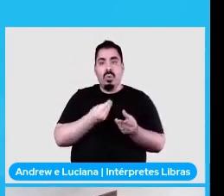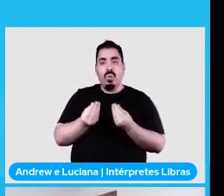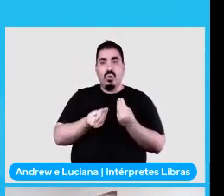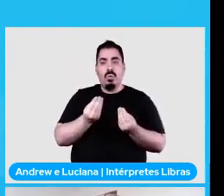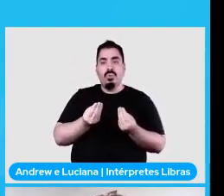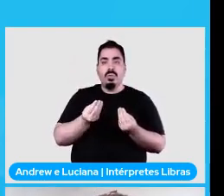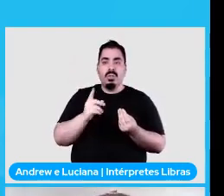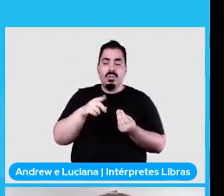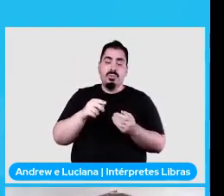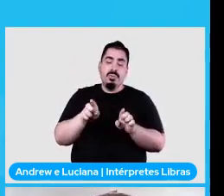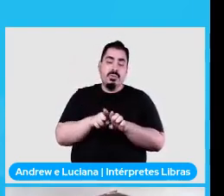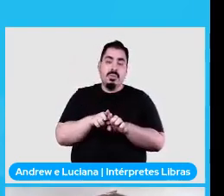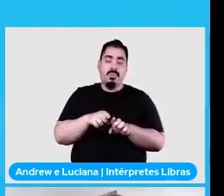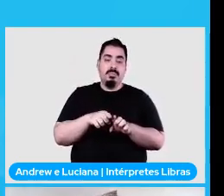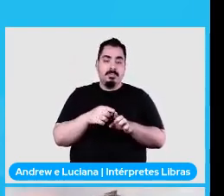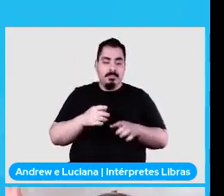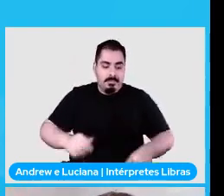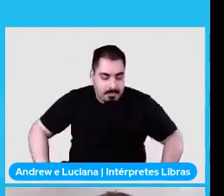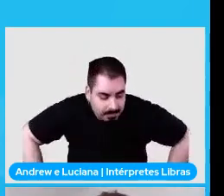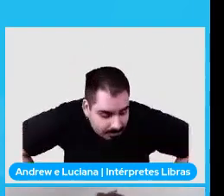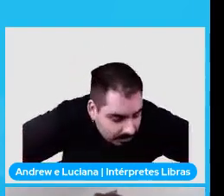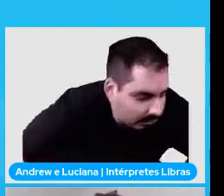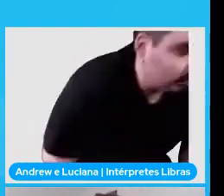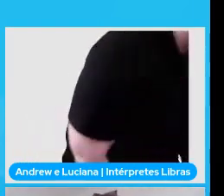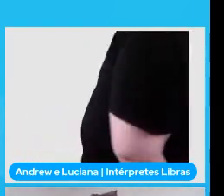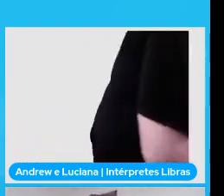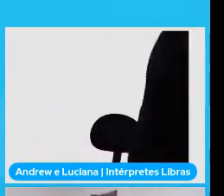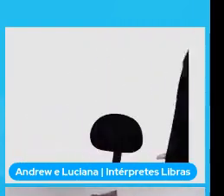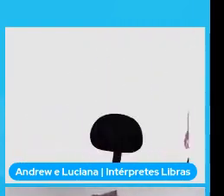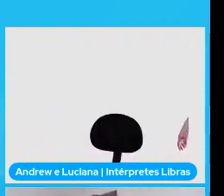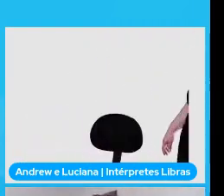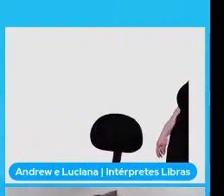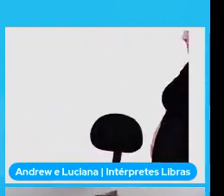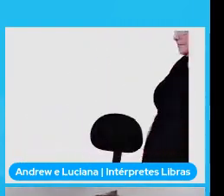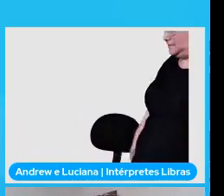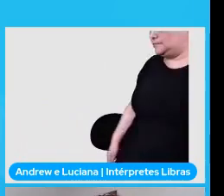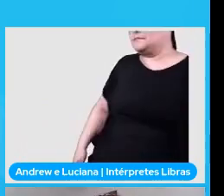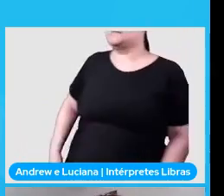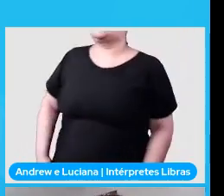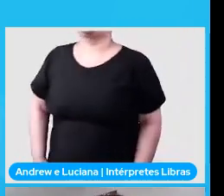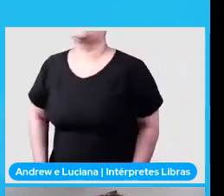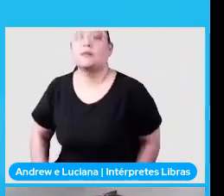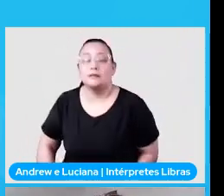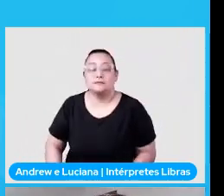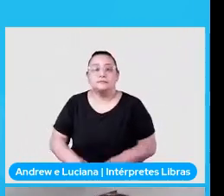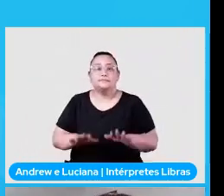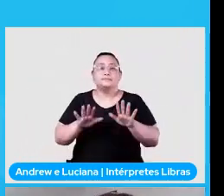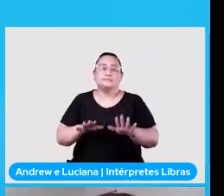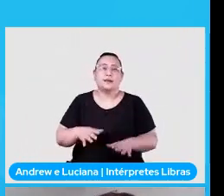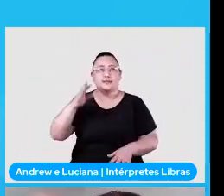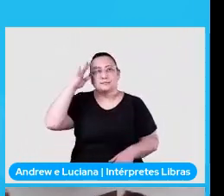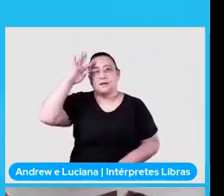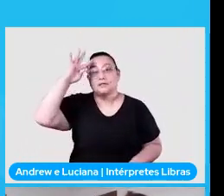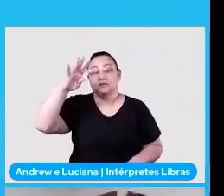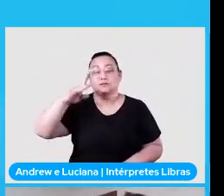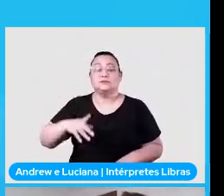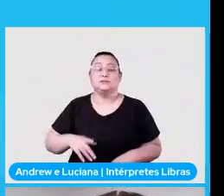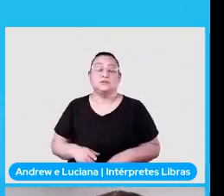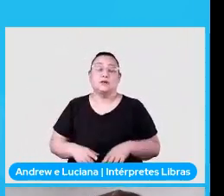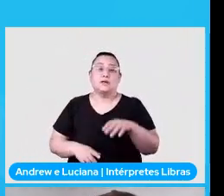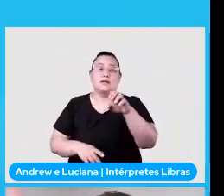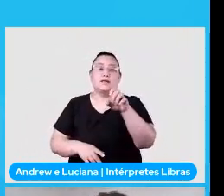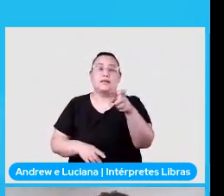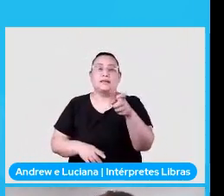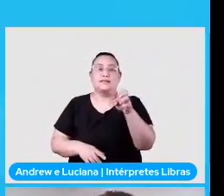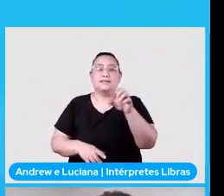dados, mas imagina uma planilhona, né, do Excel, onde você vai ter, sei lá, imagina 300 colunas